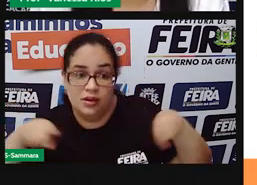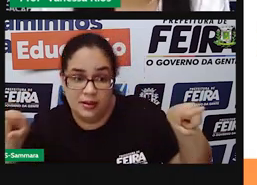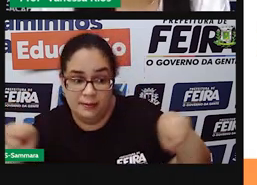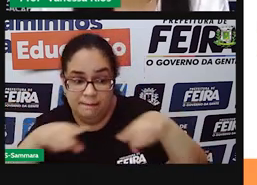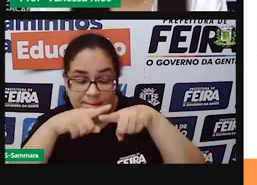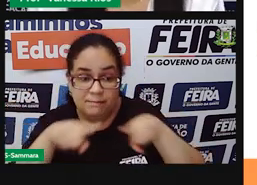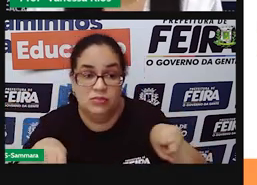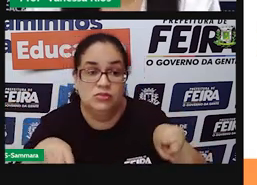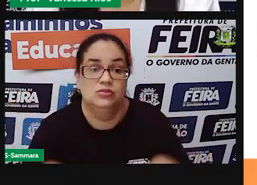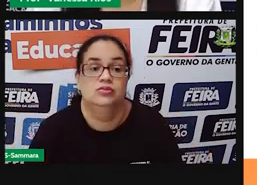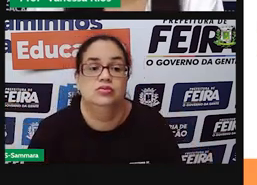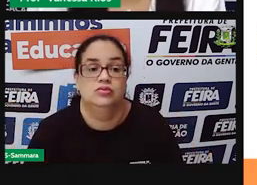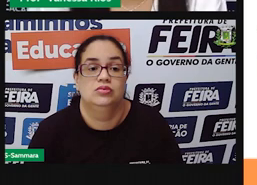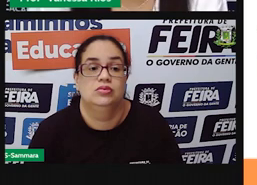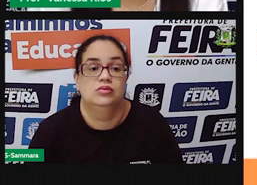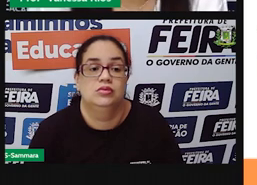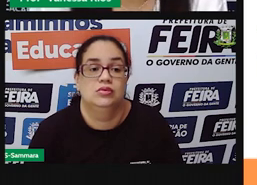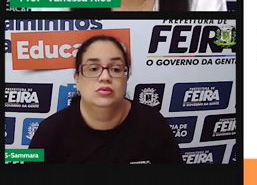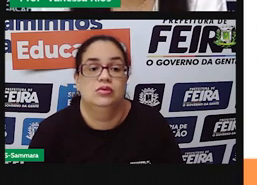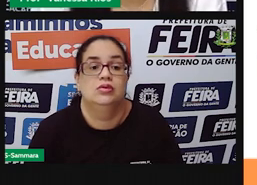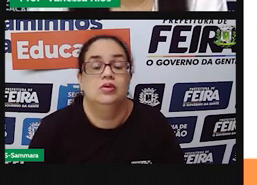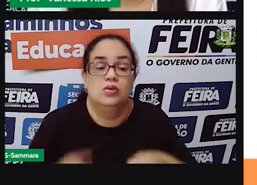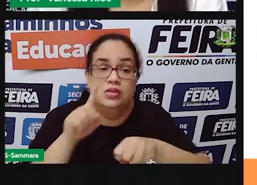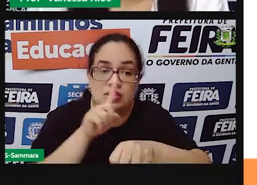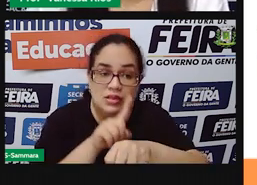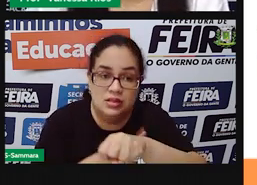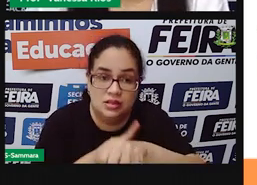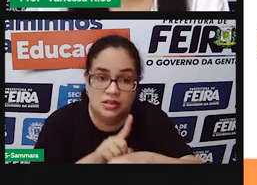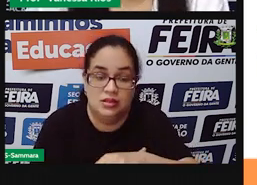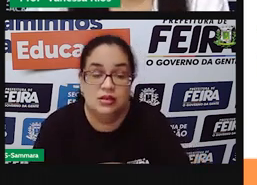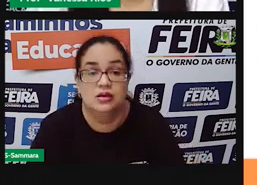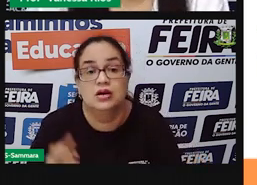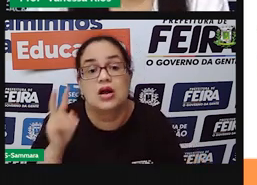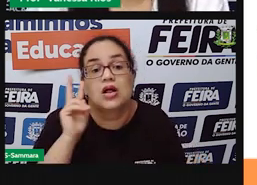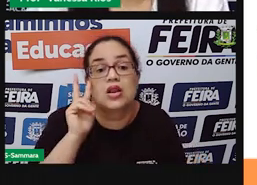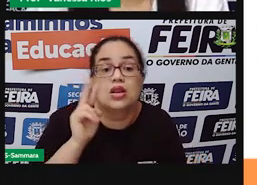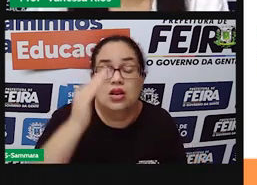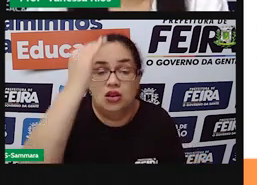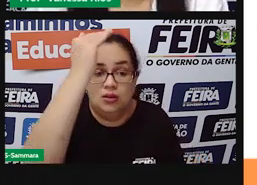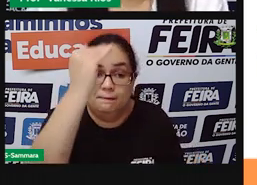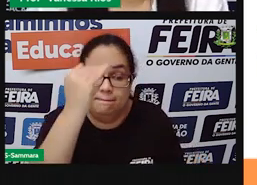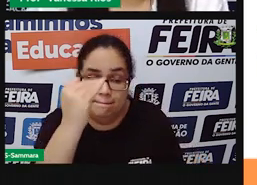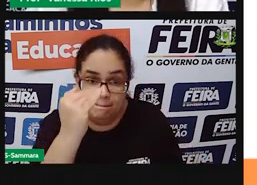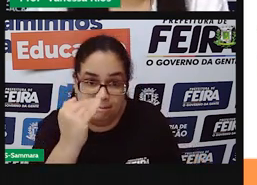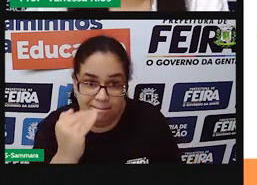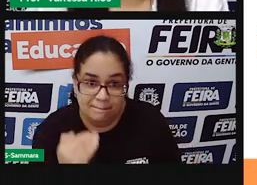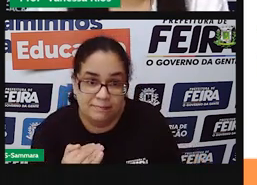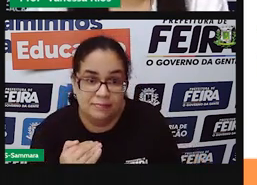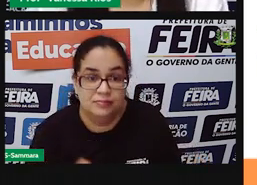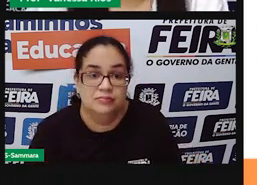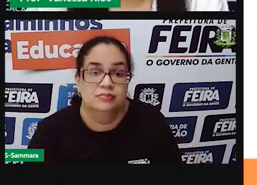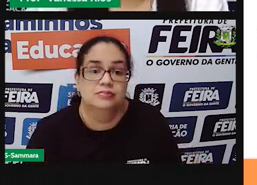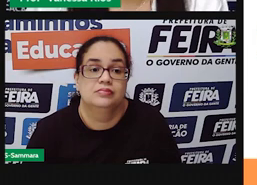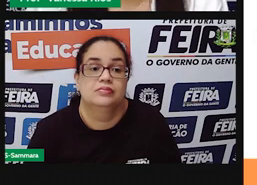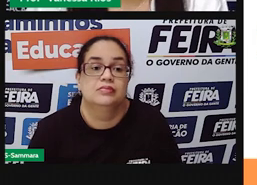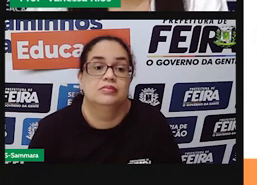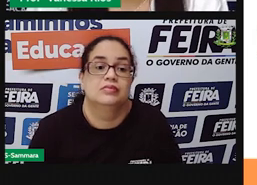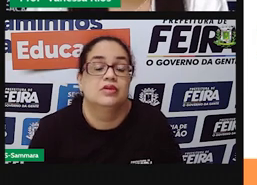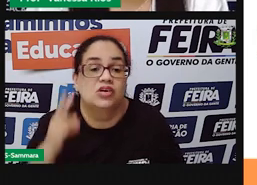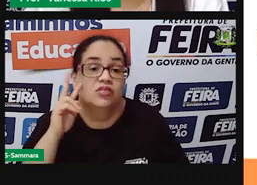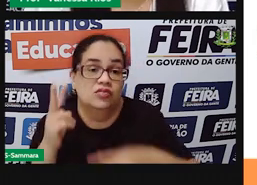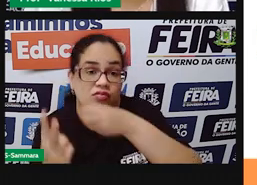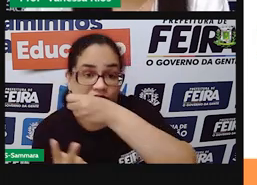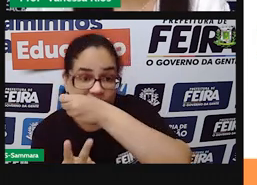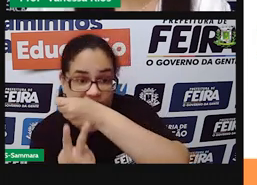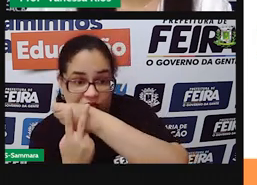estão conjugados num modo, num tempo. Aqui nessa coluna, né? A pró colocou os